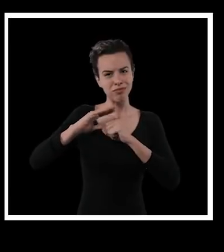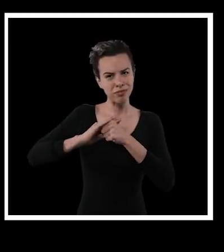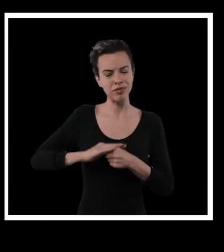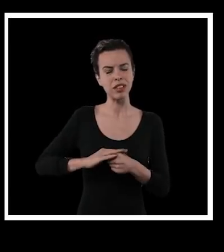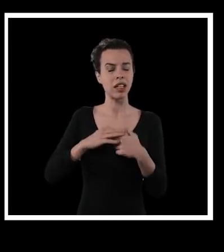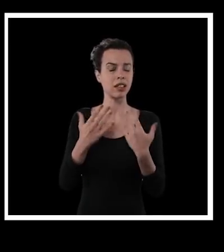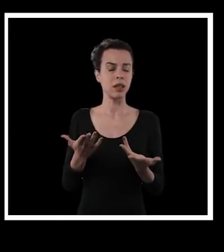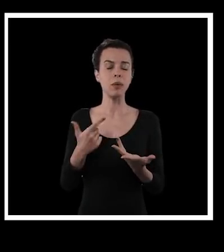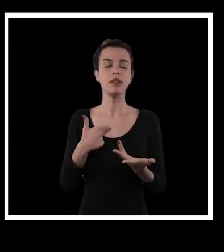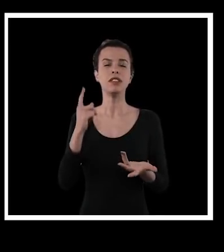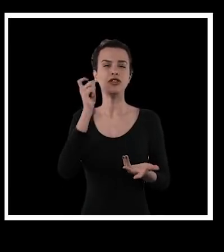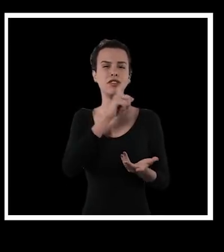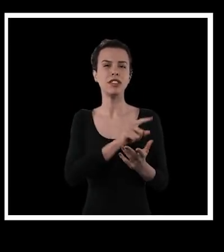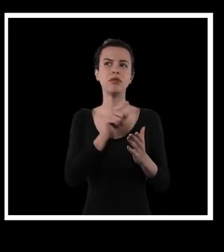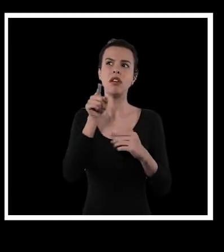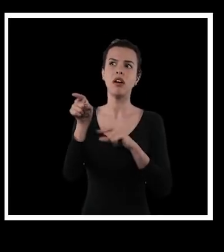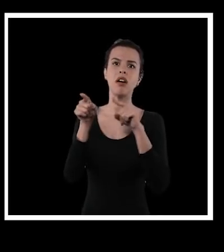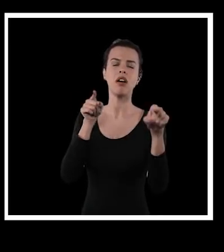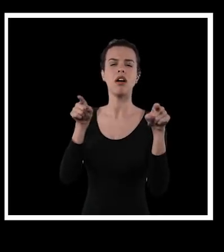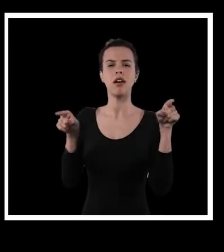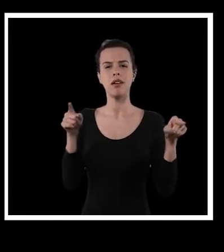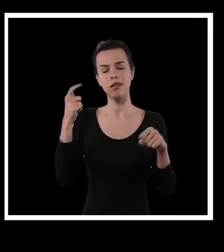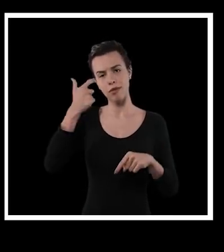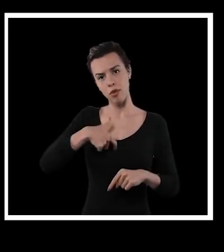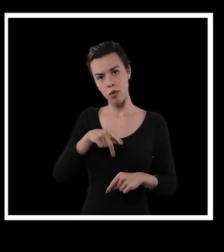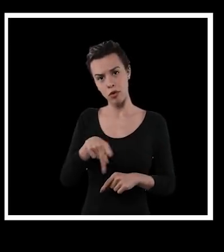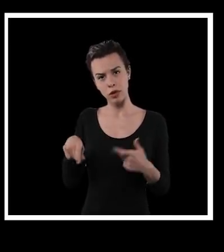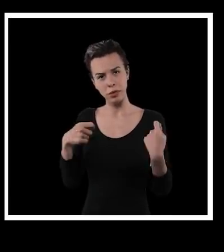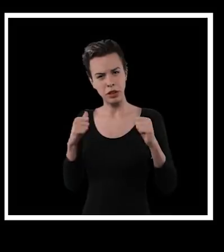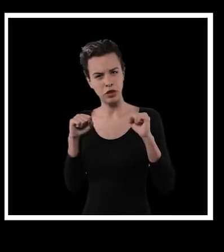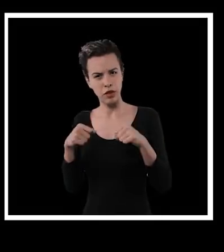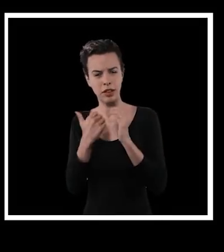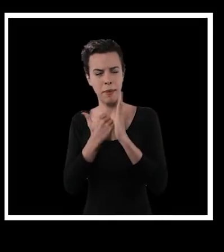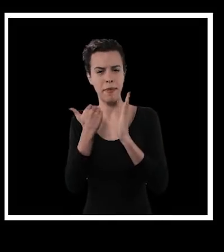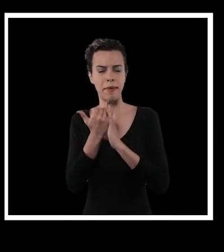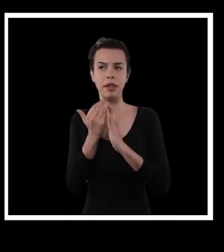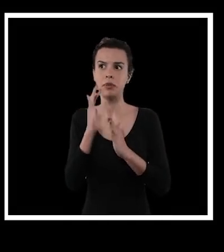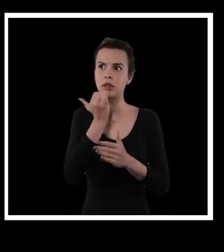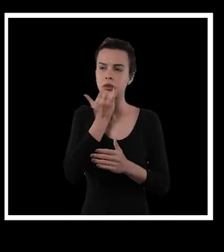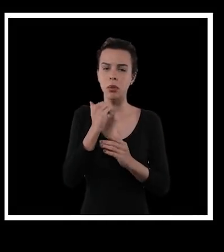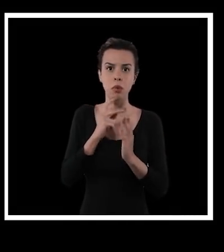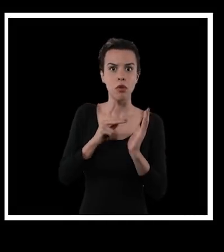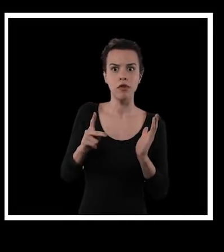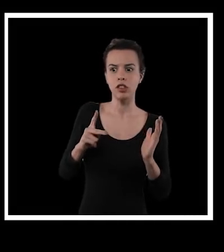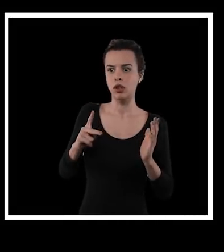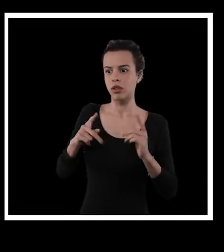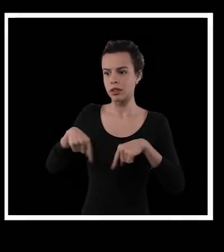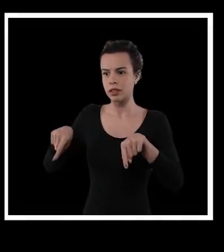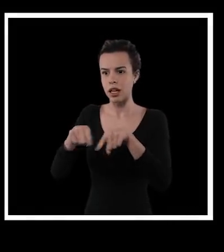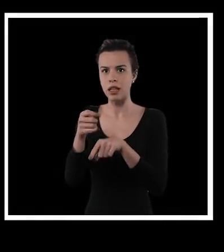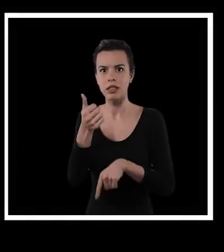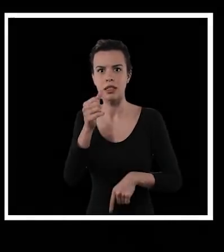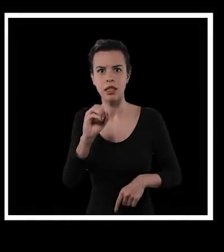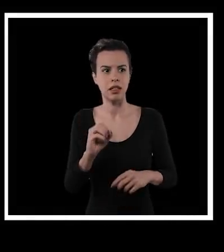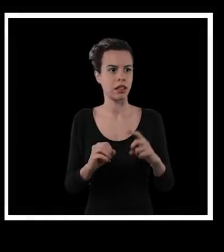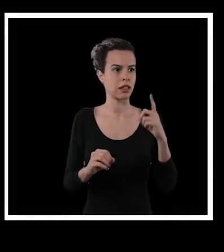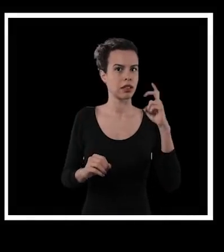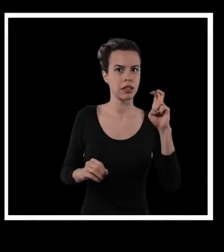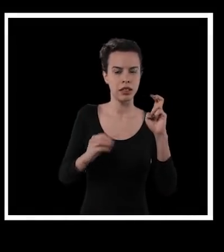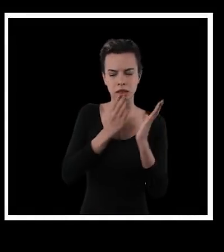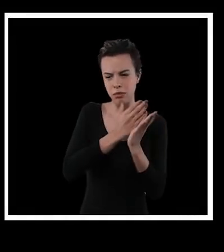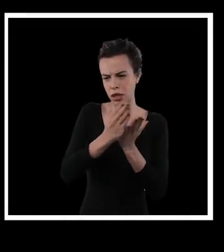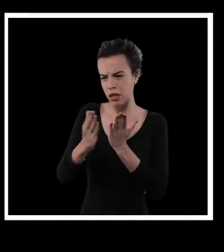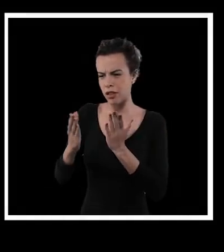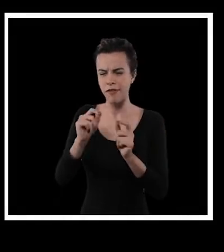E é difícil de conseguir olhar e apontar e falar ah, professores tinham que fazer mais esforço quando eles têm 60 alunos por sala,